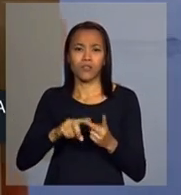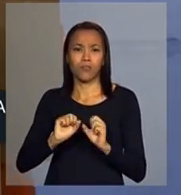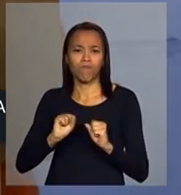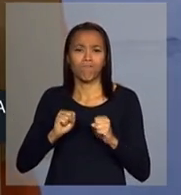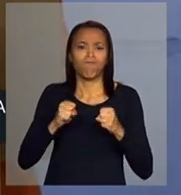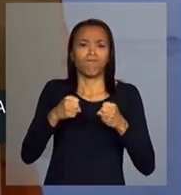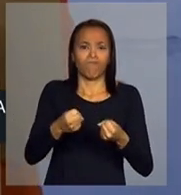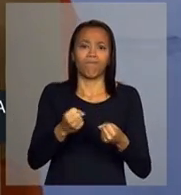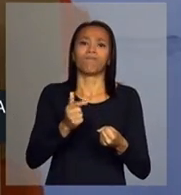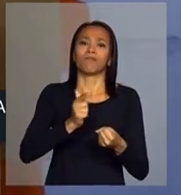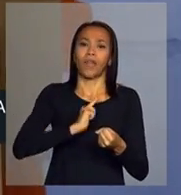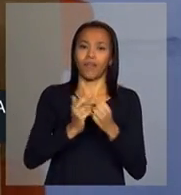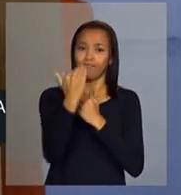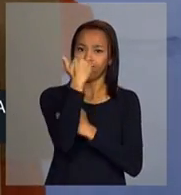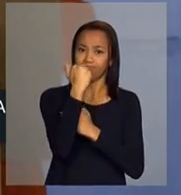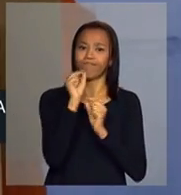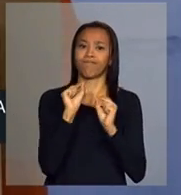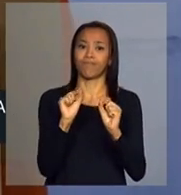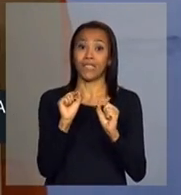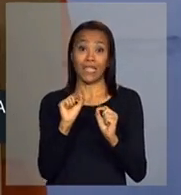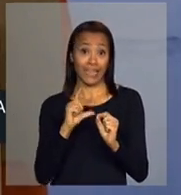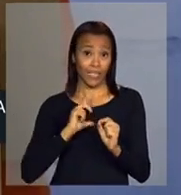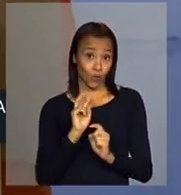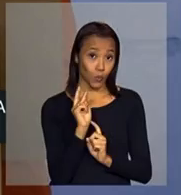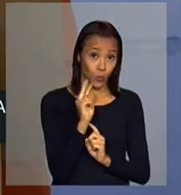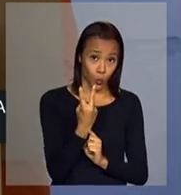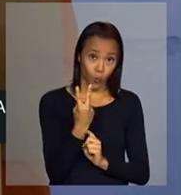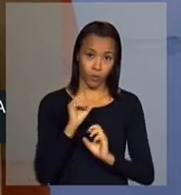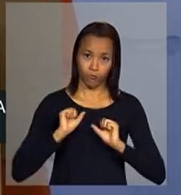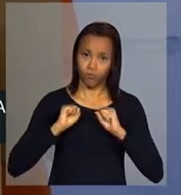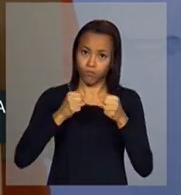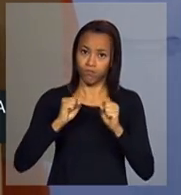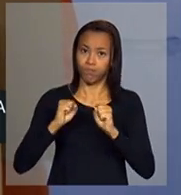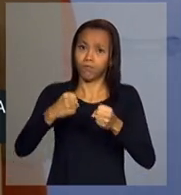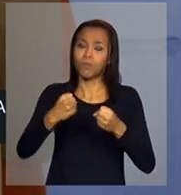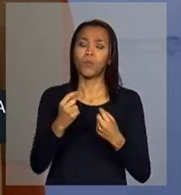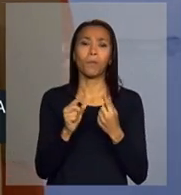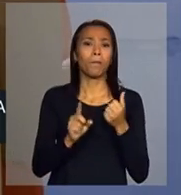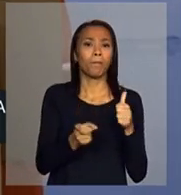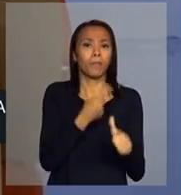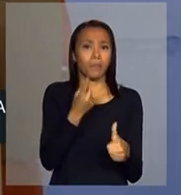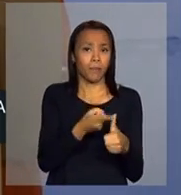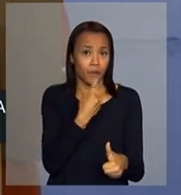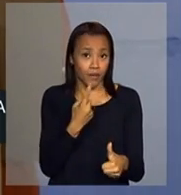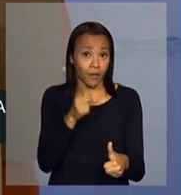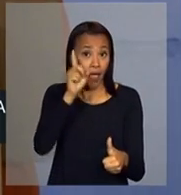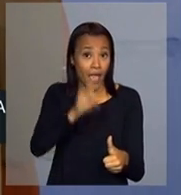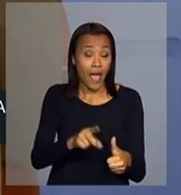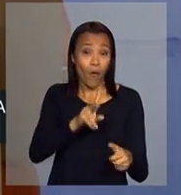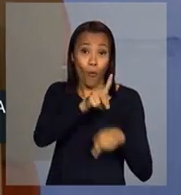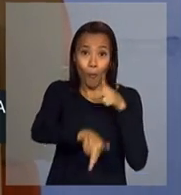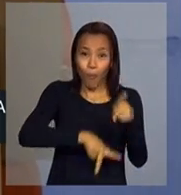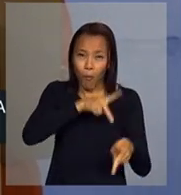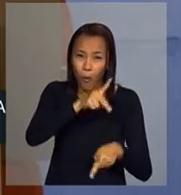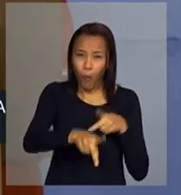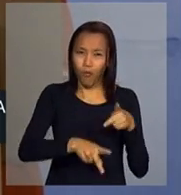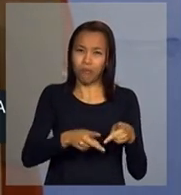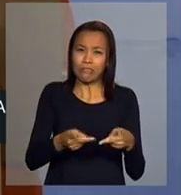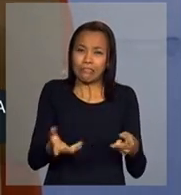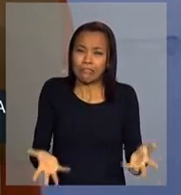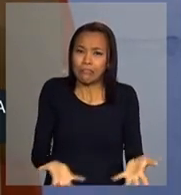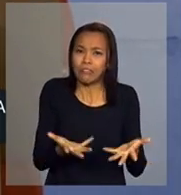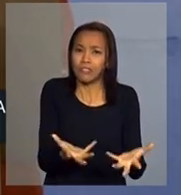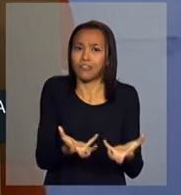Eu diria que tem duas fontes. Primeiro, é a força do povo que